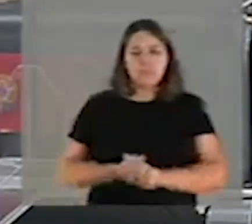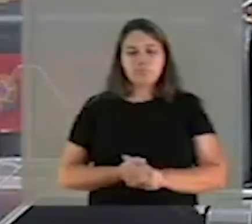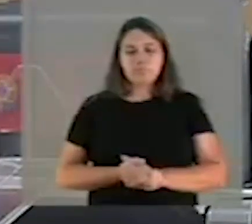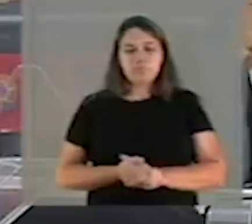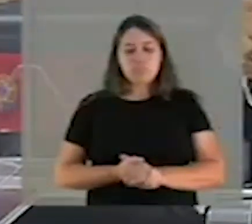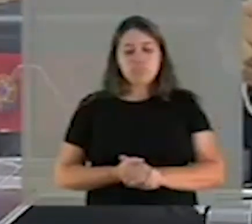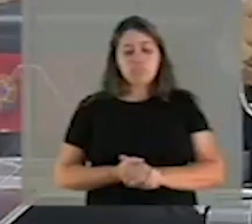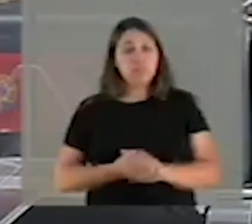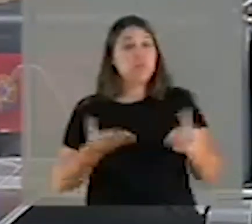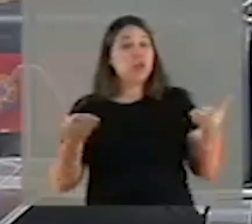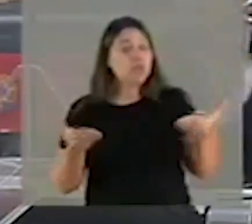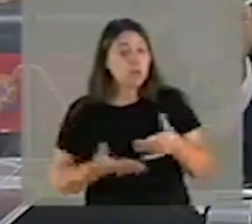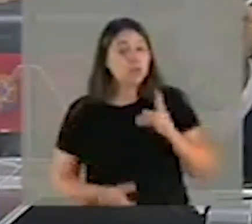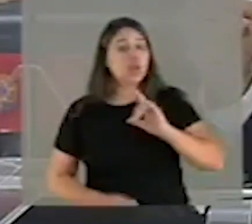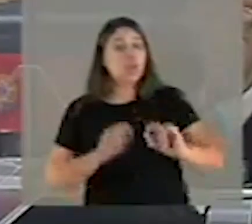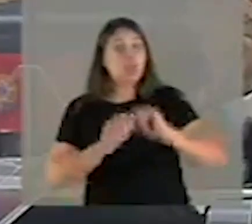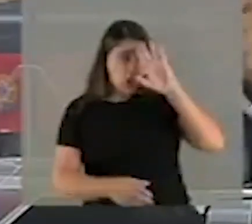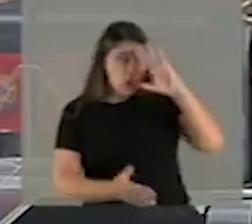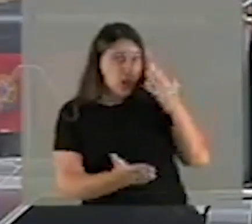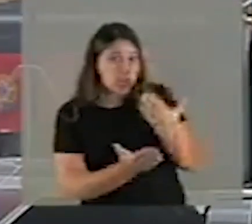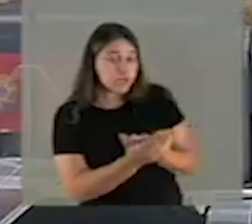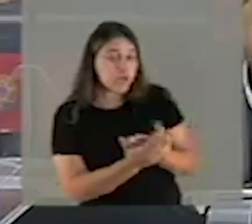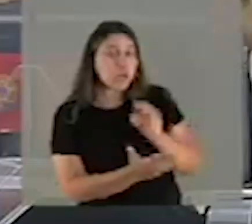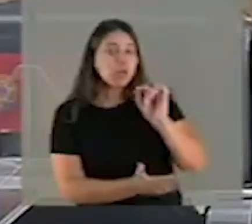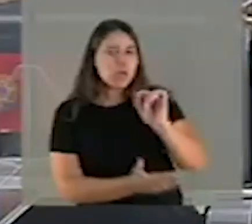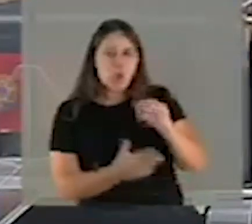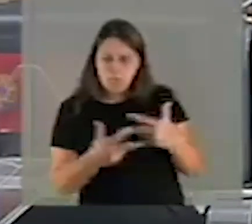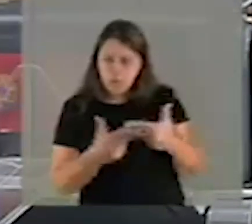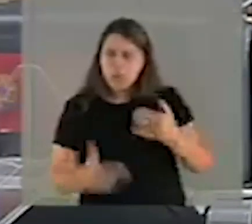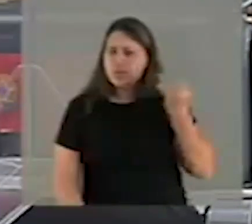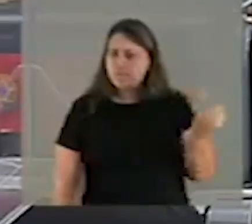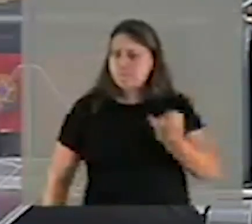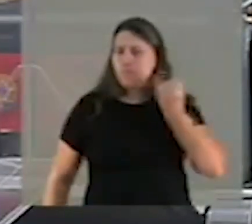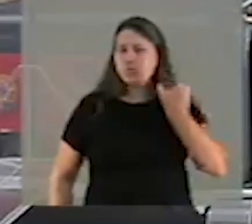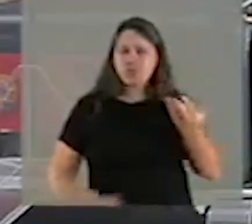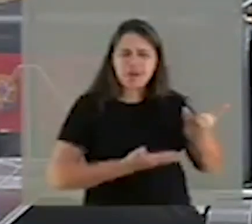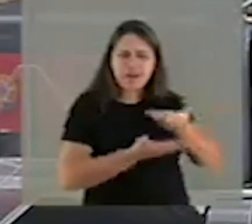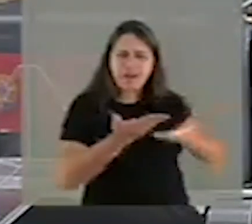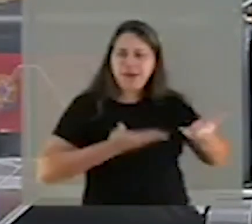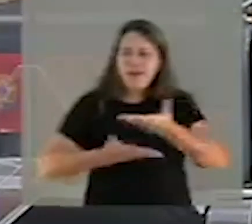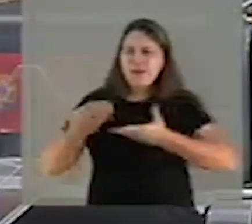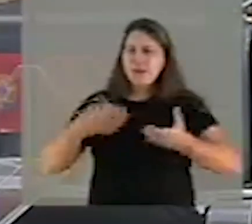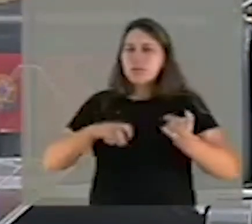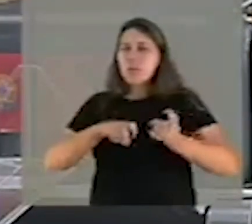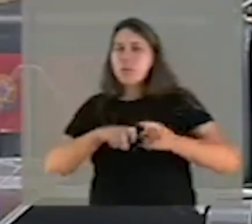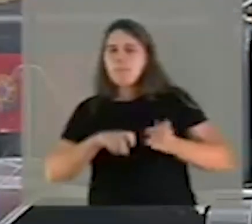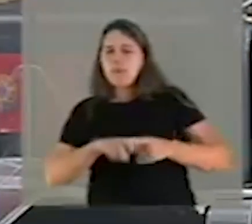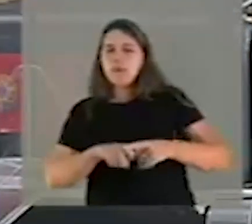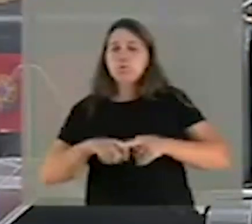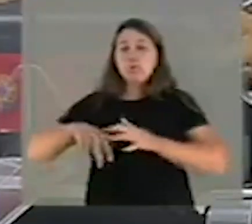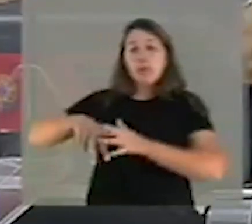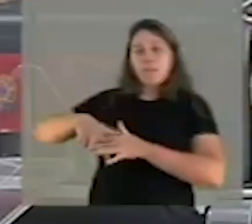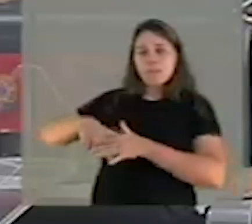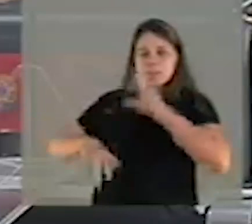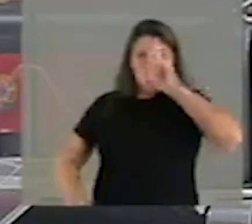E nisso está a confiança, que é um elemento central na relação entre médico e paciente. Autonomia do médico,